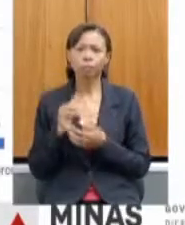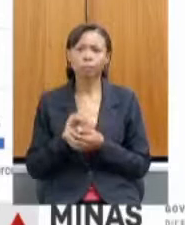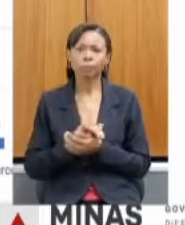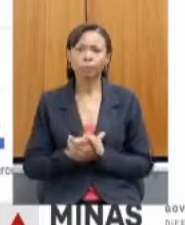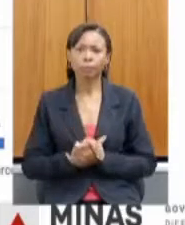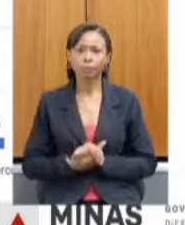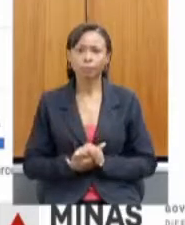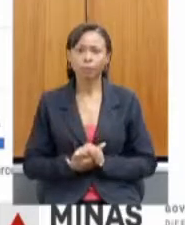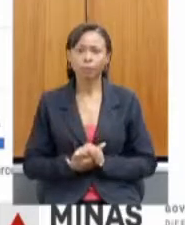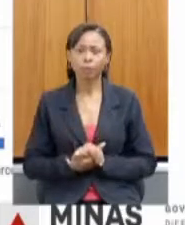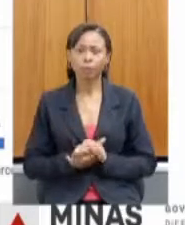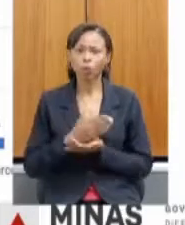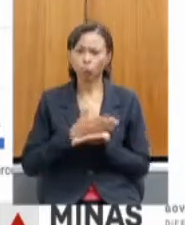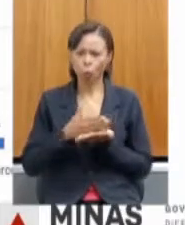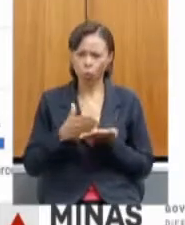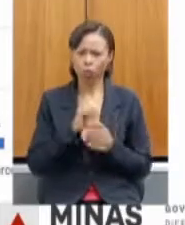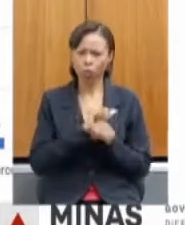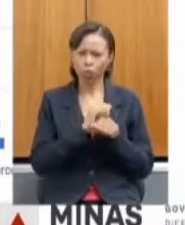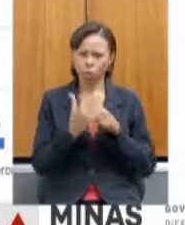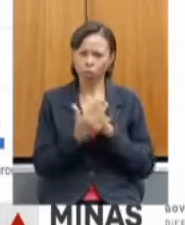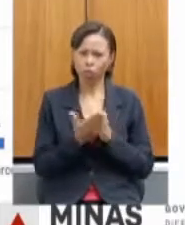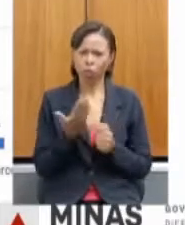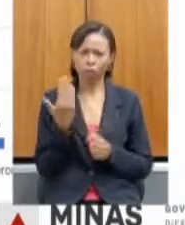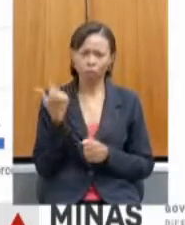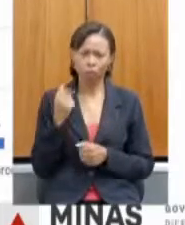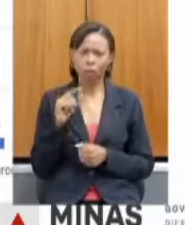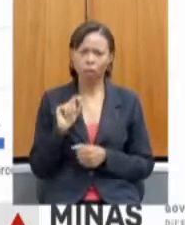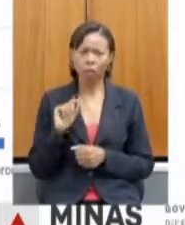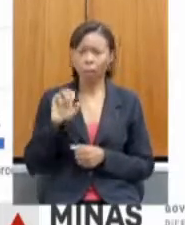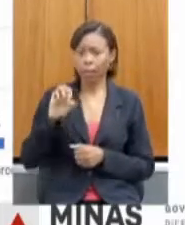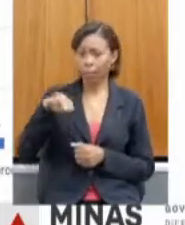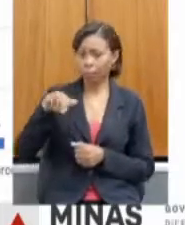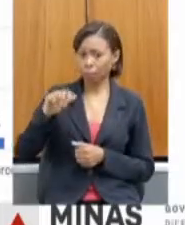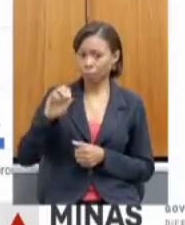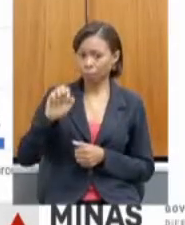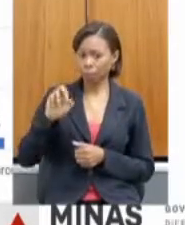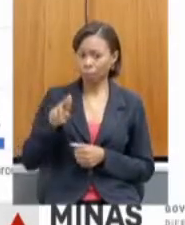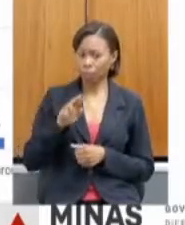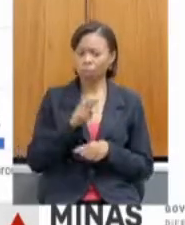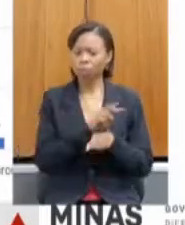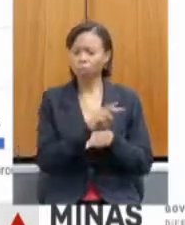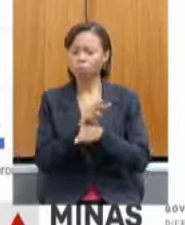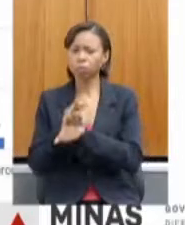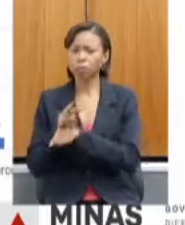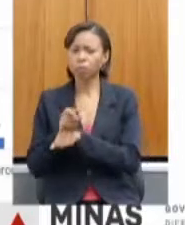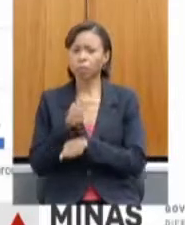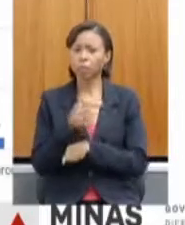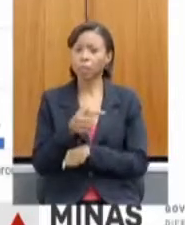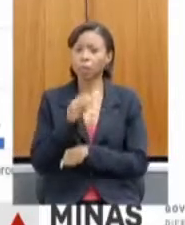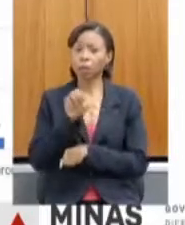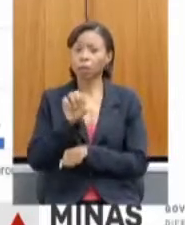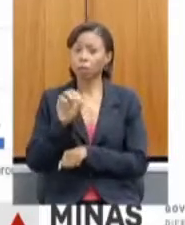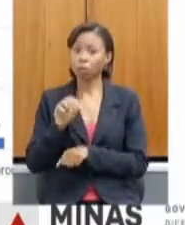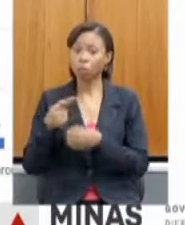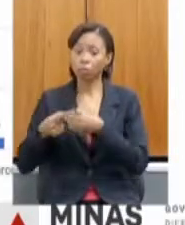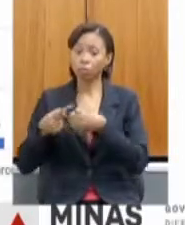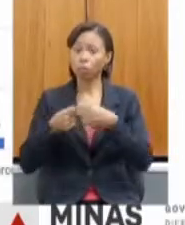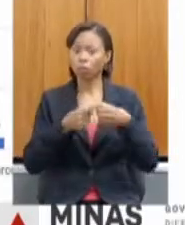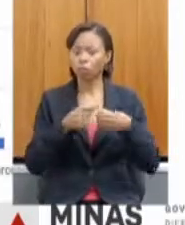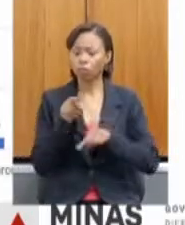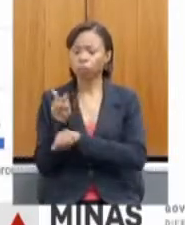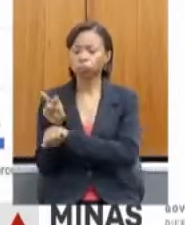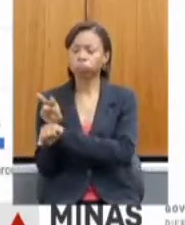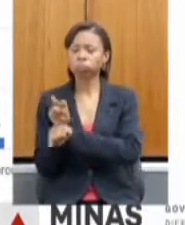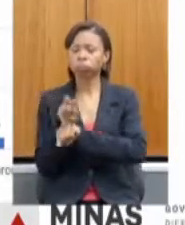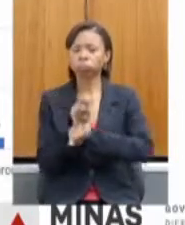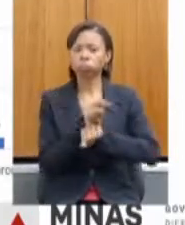desde o começo da pandemia, que a IMATER faz em todos os 790 municípios que ela está conveniada, o monitoramento do